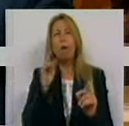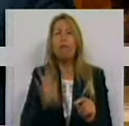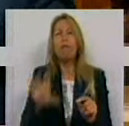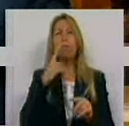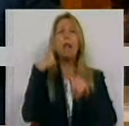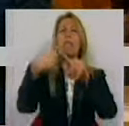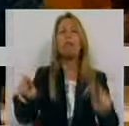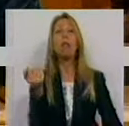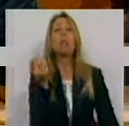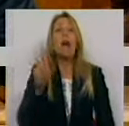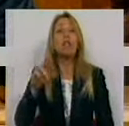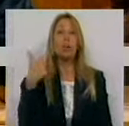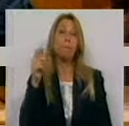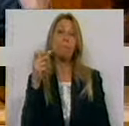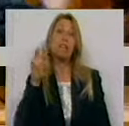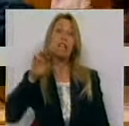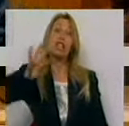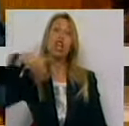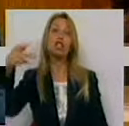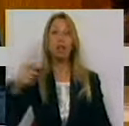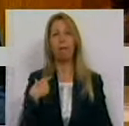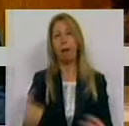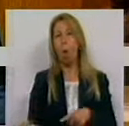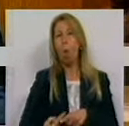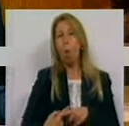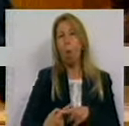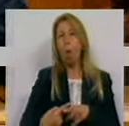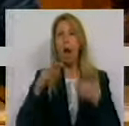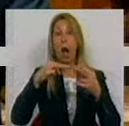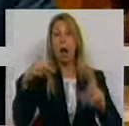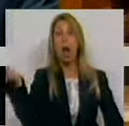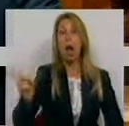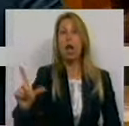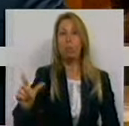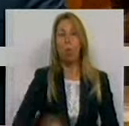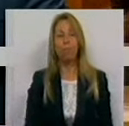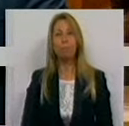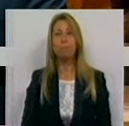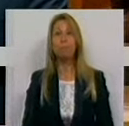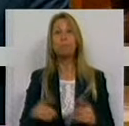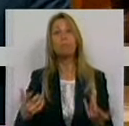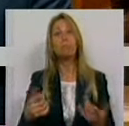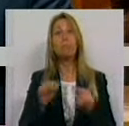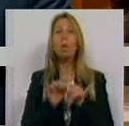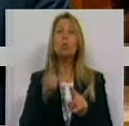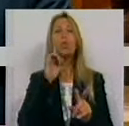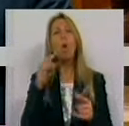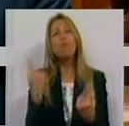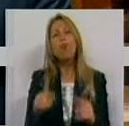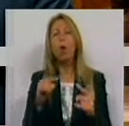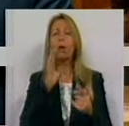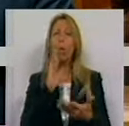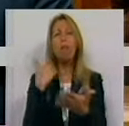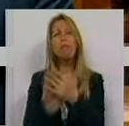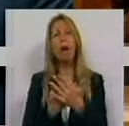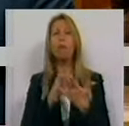tão apreciada na varanda dos espaços de concelho de Lisboa. Para Arquimedes, um ponto de apoio bastava para mover o